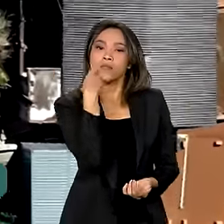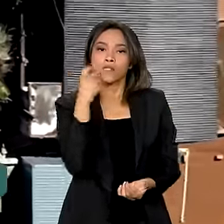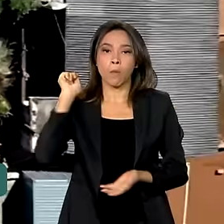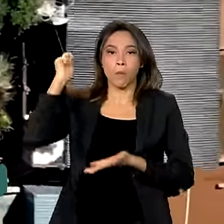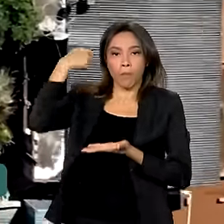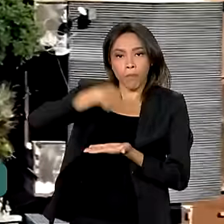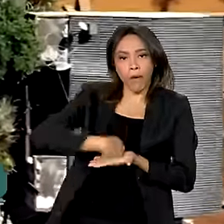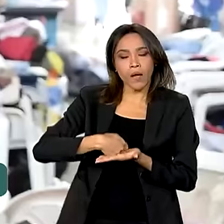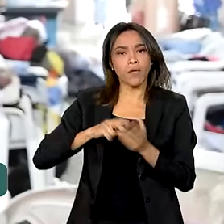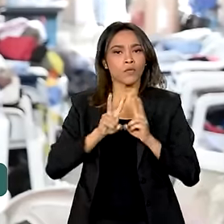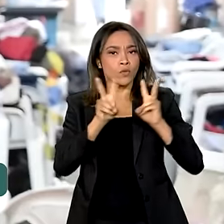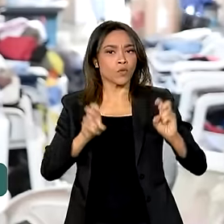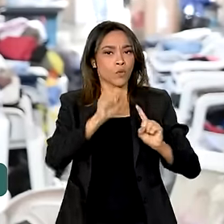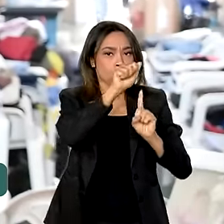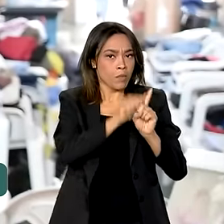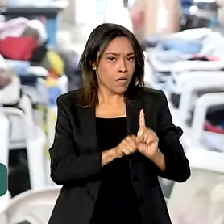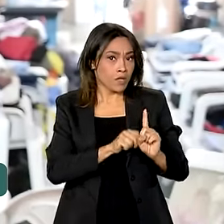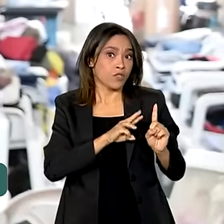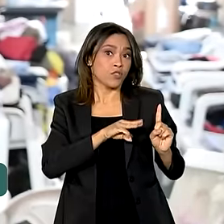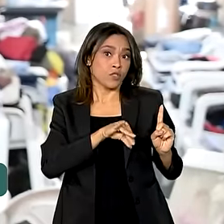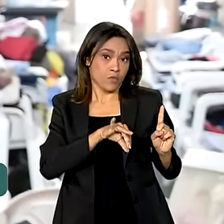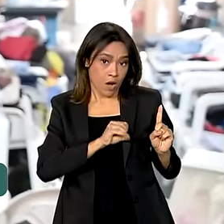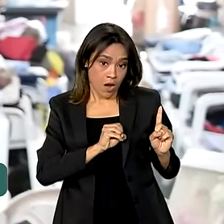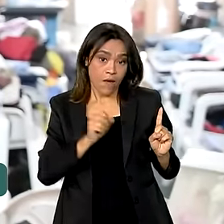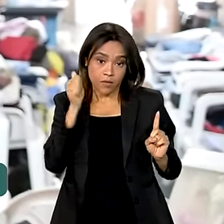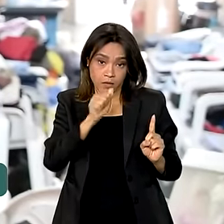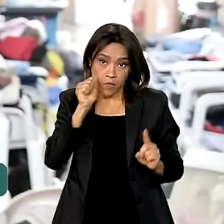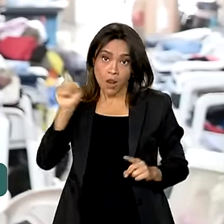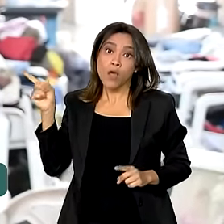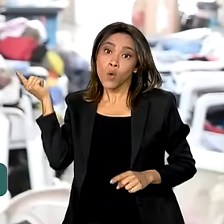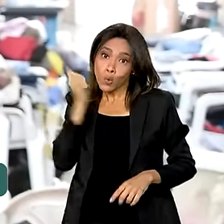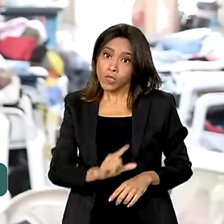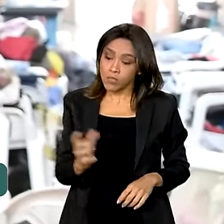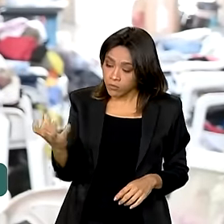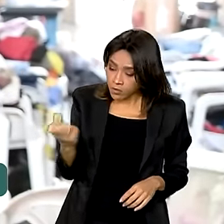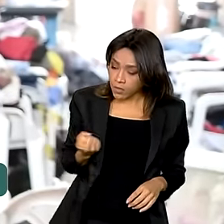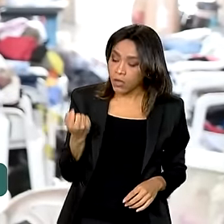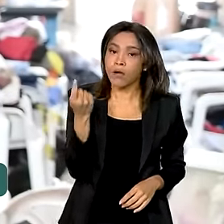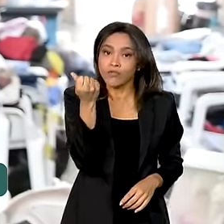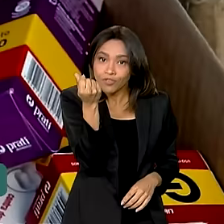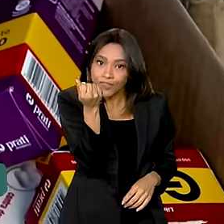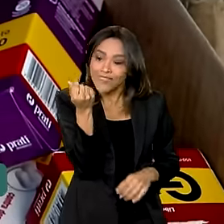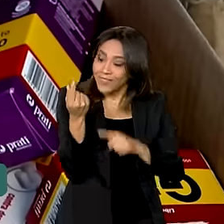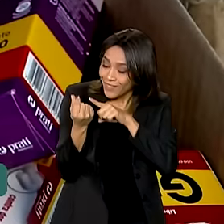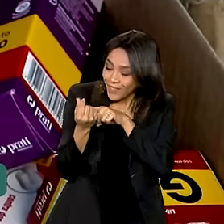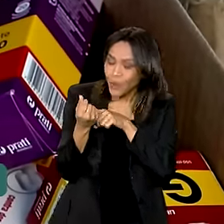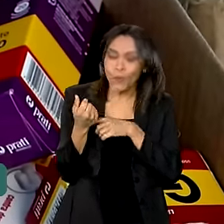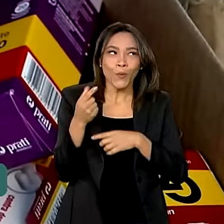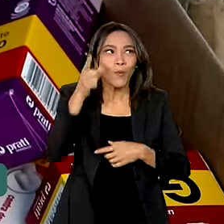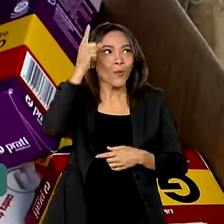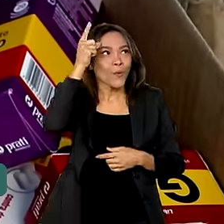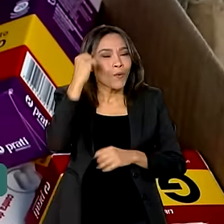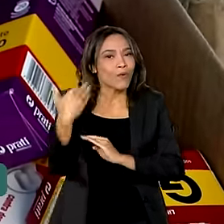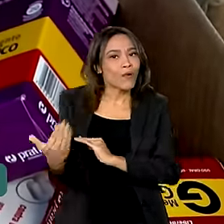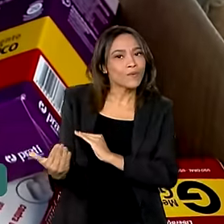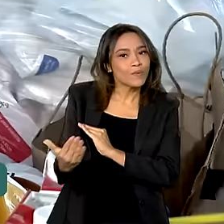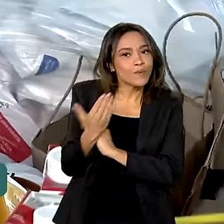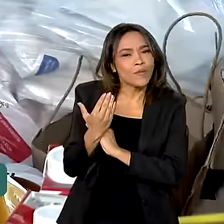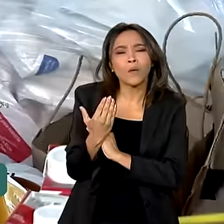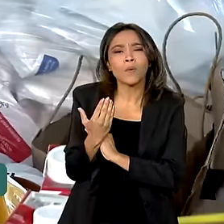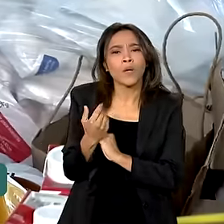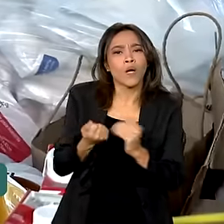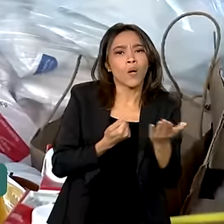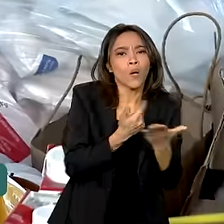referente a maio. A Sandra conta que já conseguiu sacar o benefício e o dinheiro vai ajudar, por exemplo, na